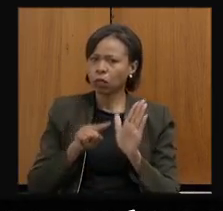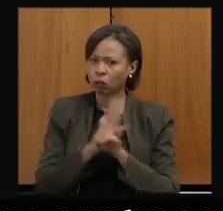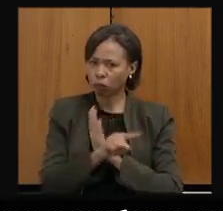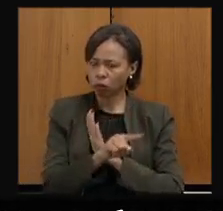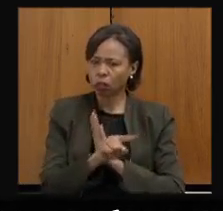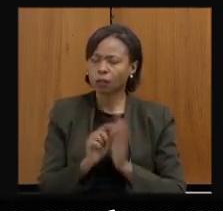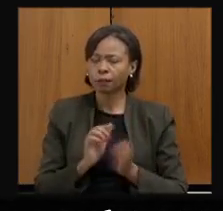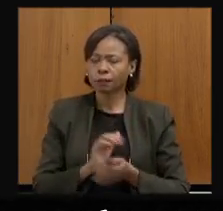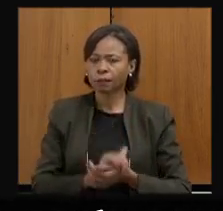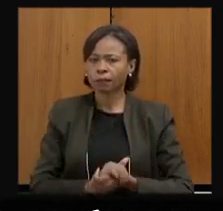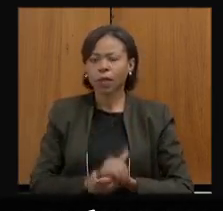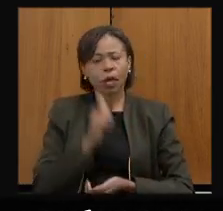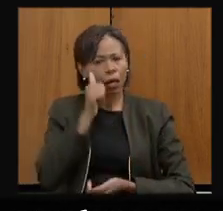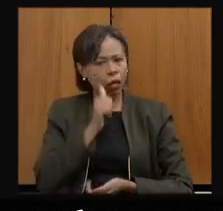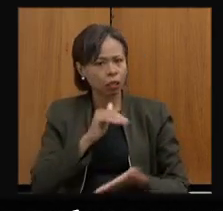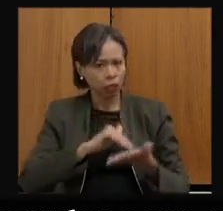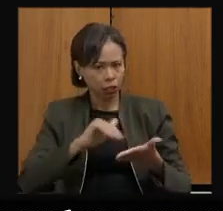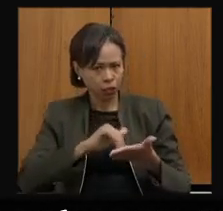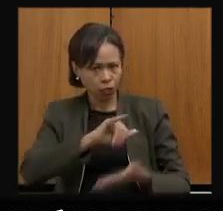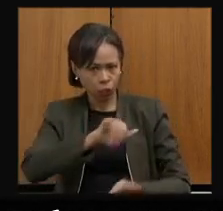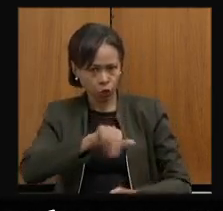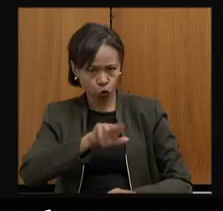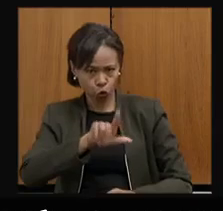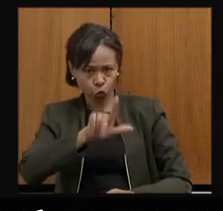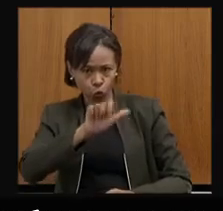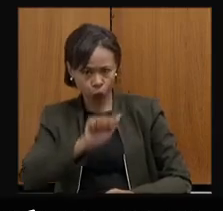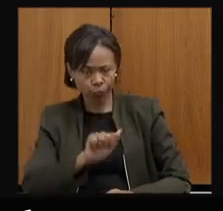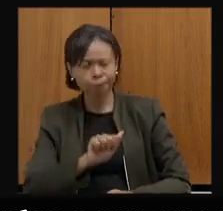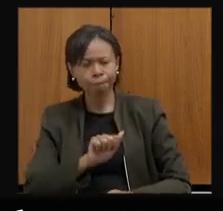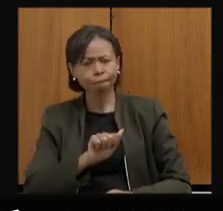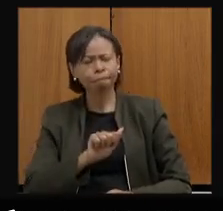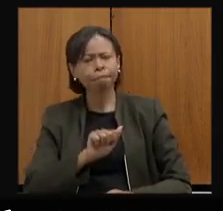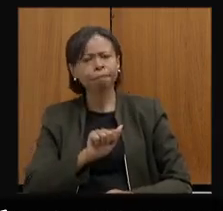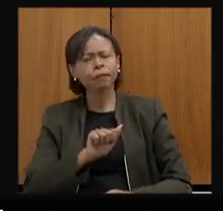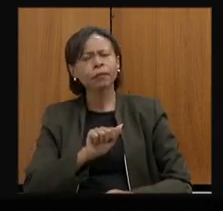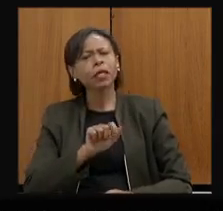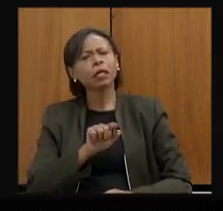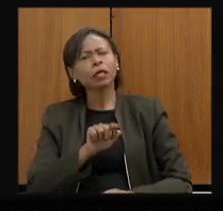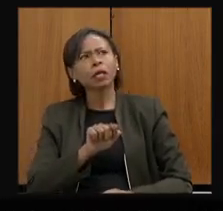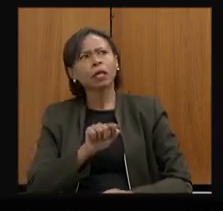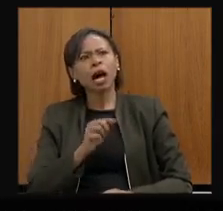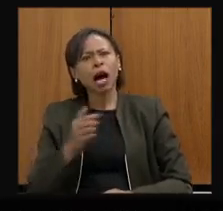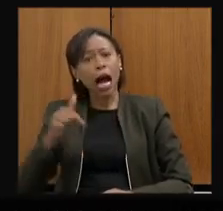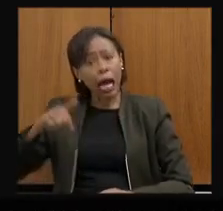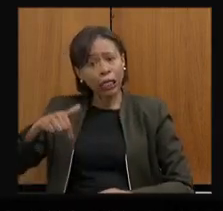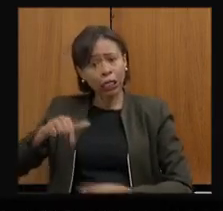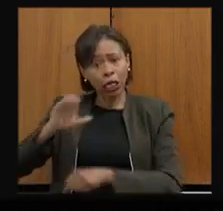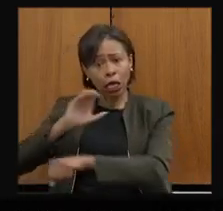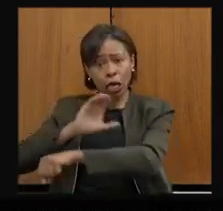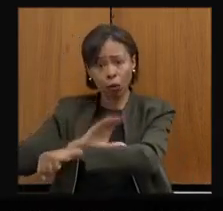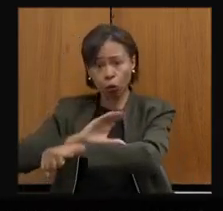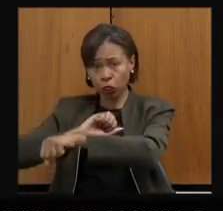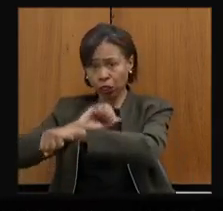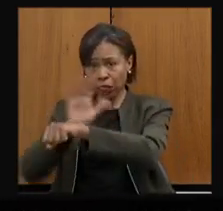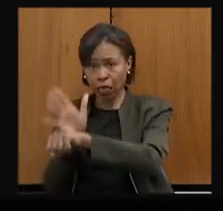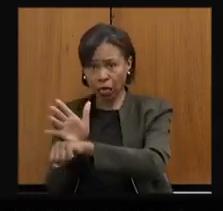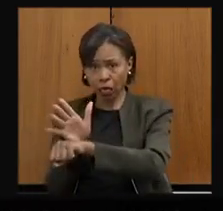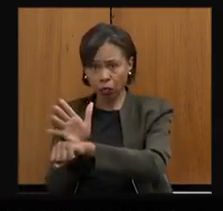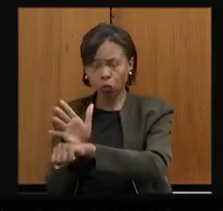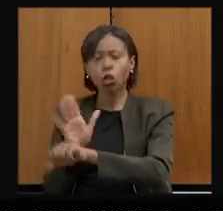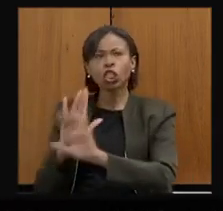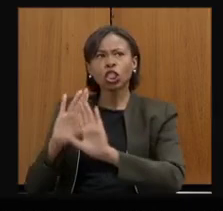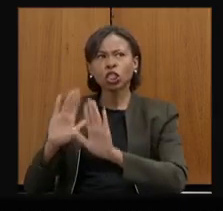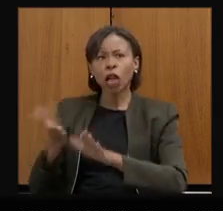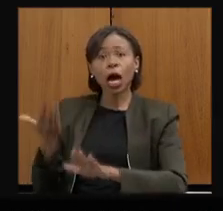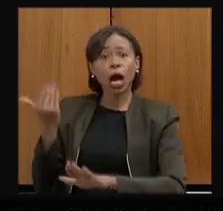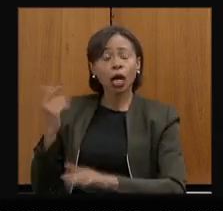uma indagação à secretária Júlia. Secretária, nós tivemos aqui em Montes Claros uma reunião com